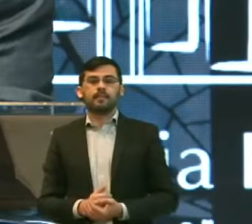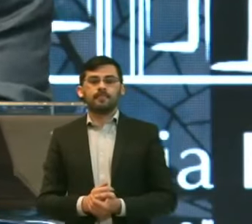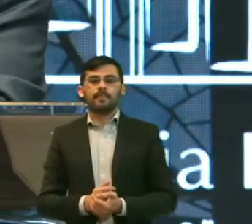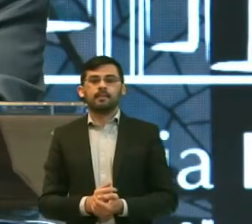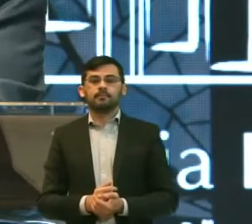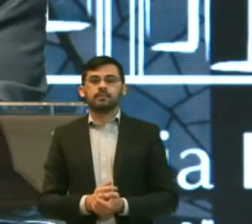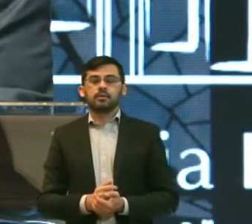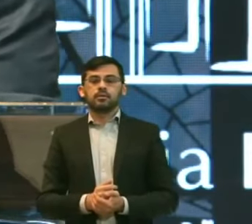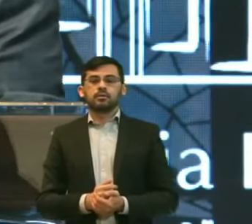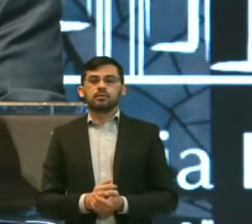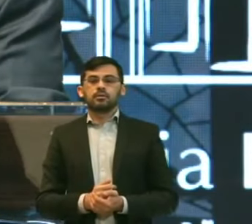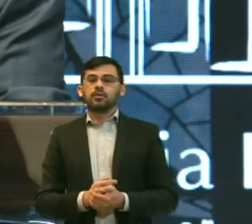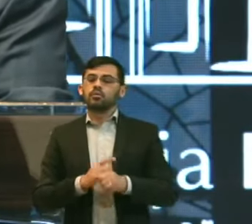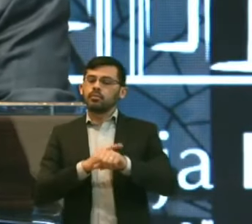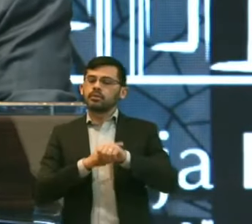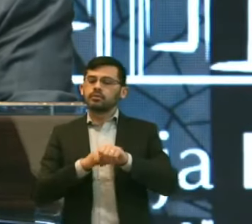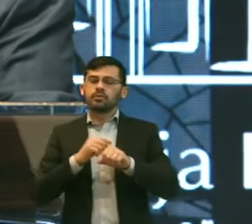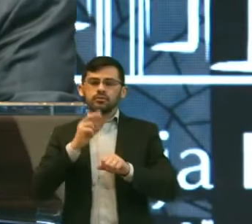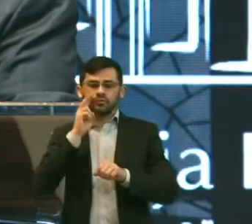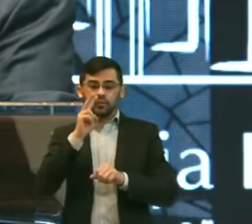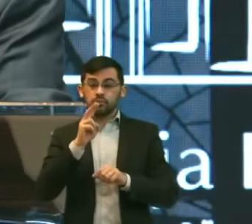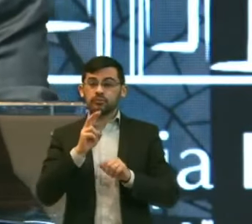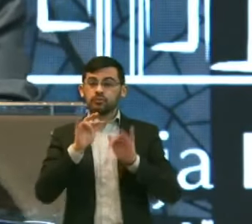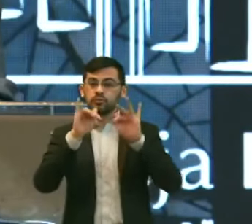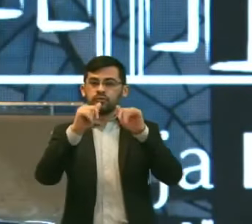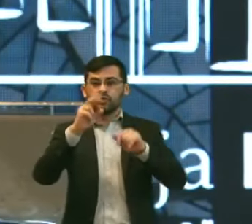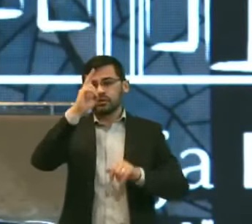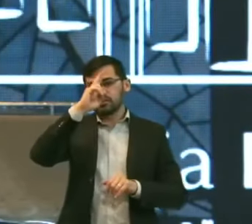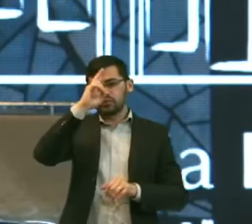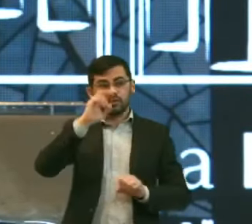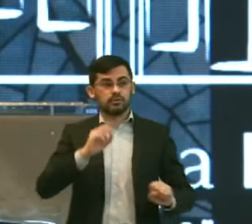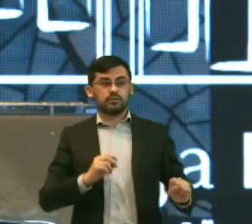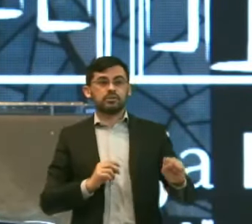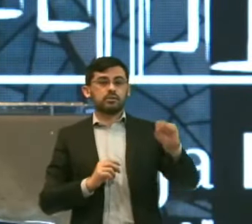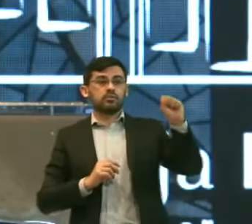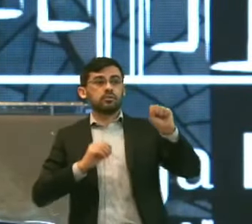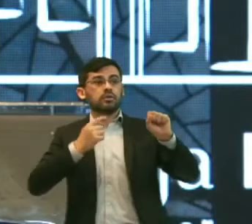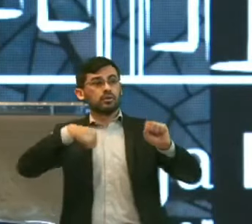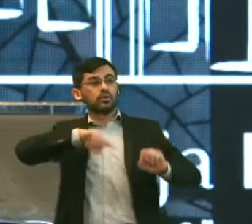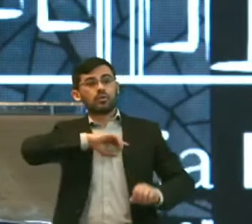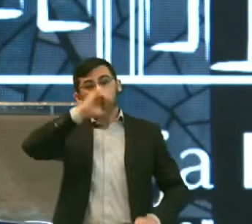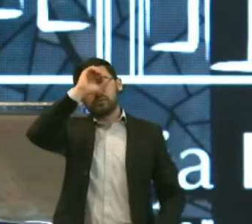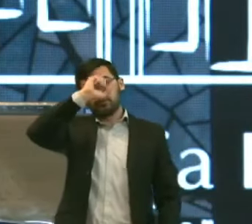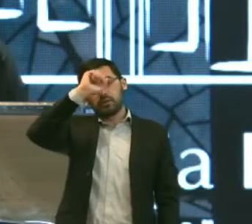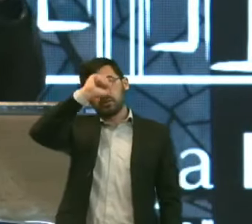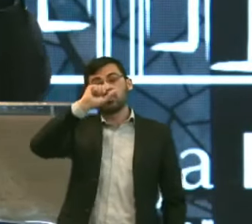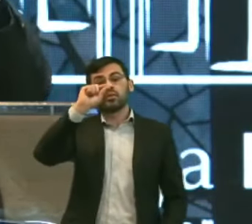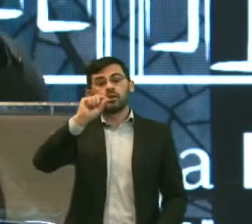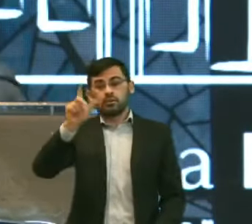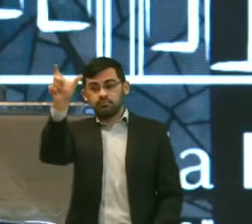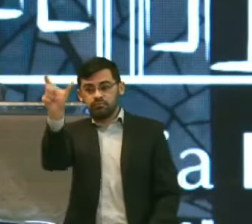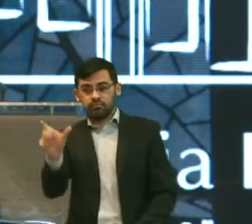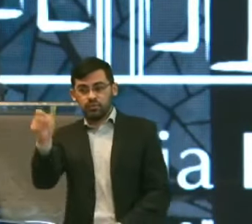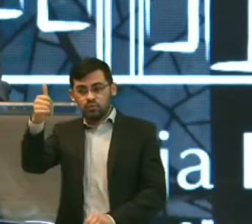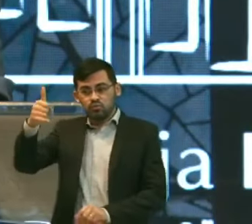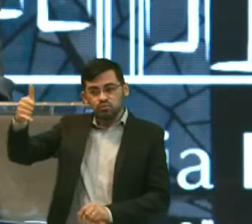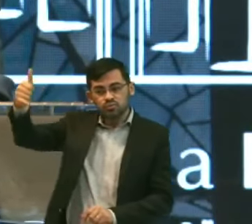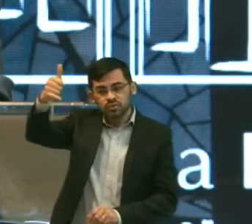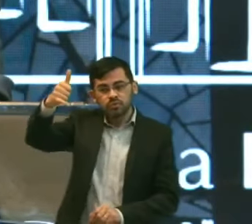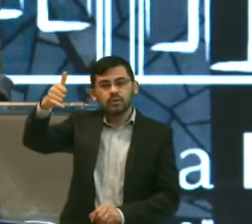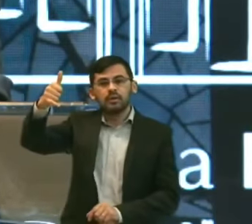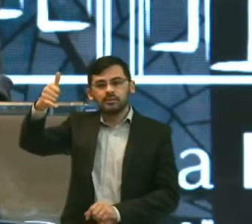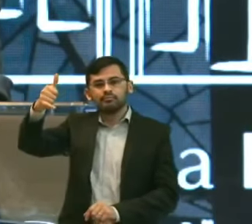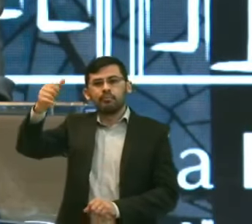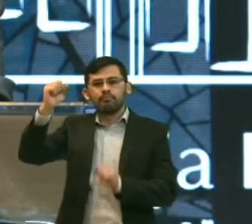Quando nós olhamos Para o final Da história de Saúl Nós vamos aprender Que um ungido Pode ser desqualificado